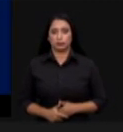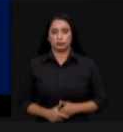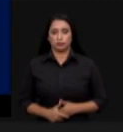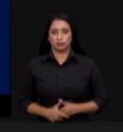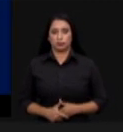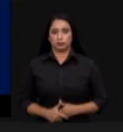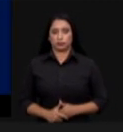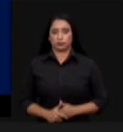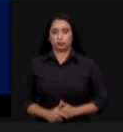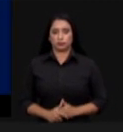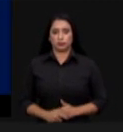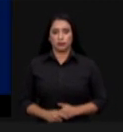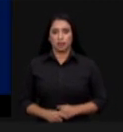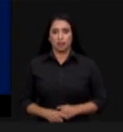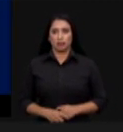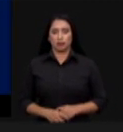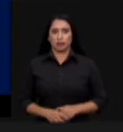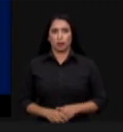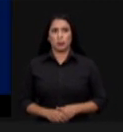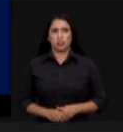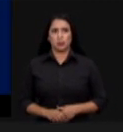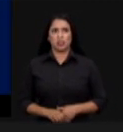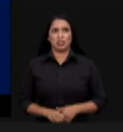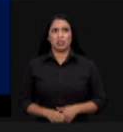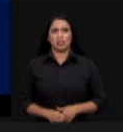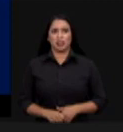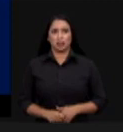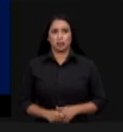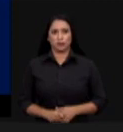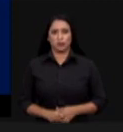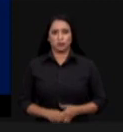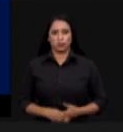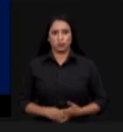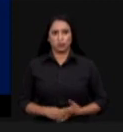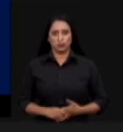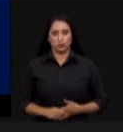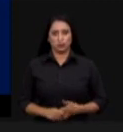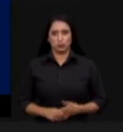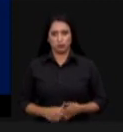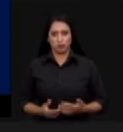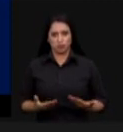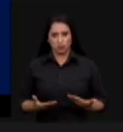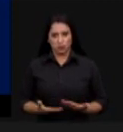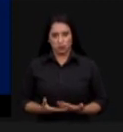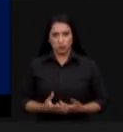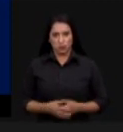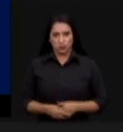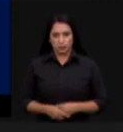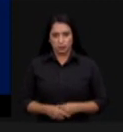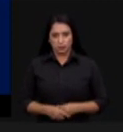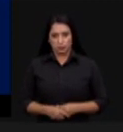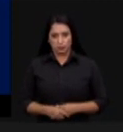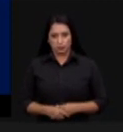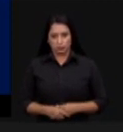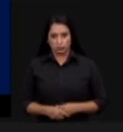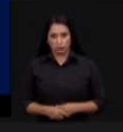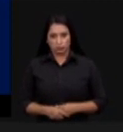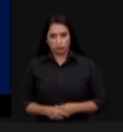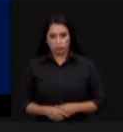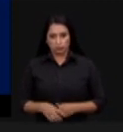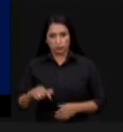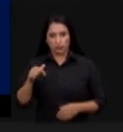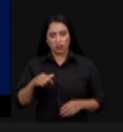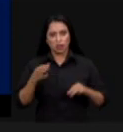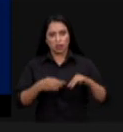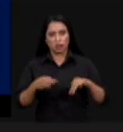Acho que nós pulamos um, mas, enfim. Na verdade, é o anterior. Qual a cota de contribuição? Exato. Aqui, senhor